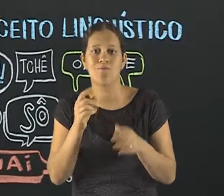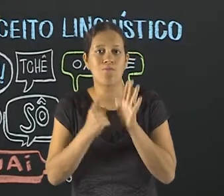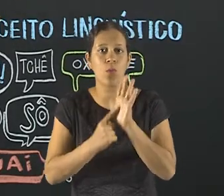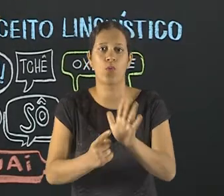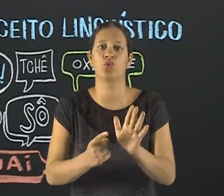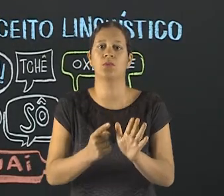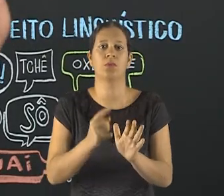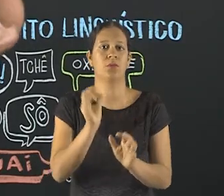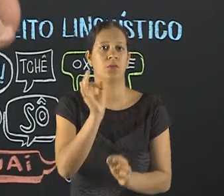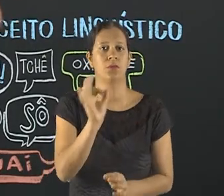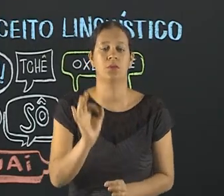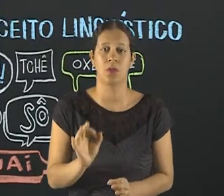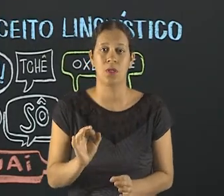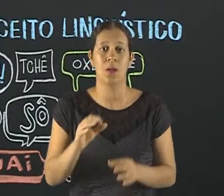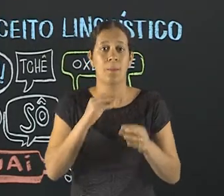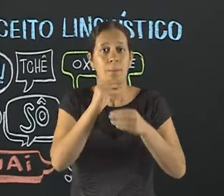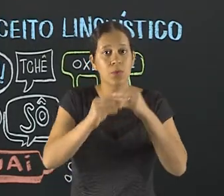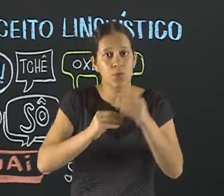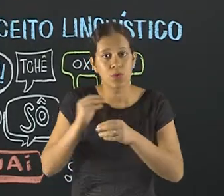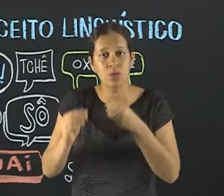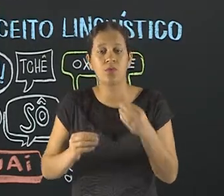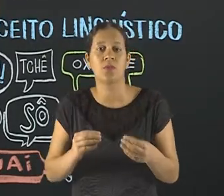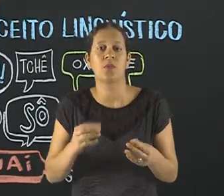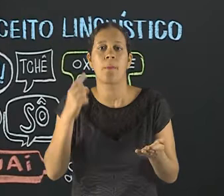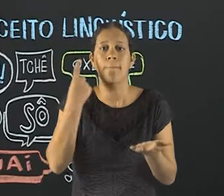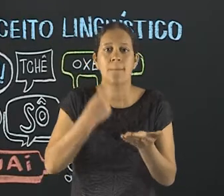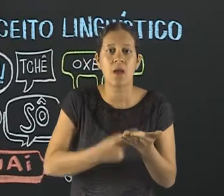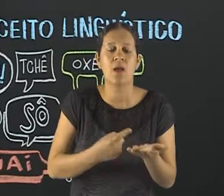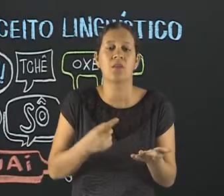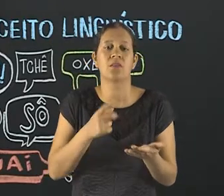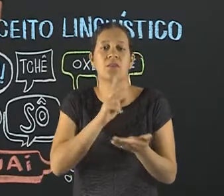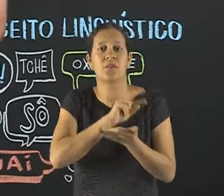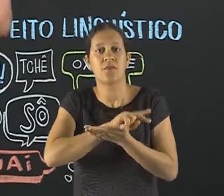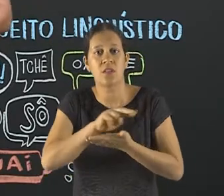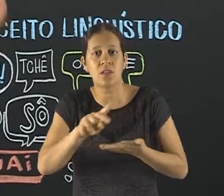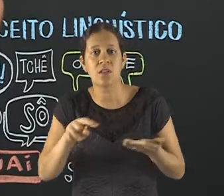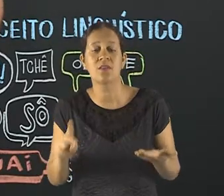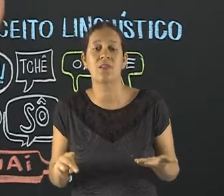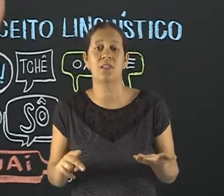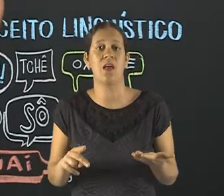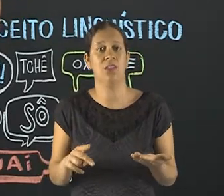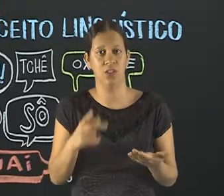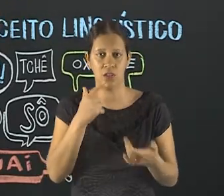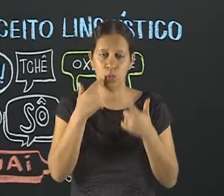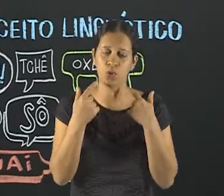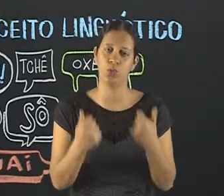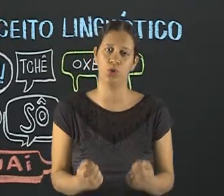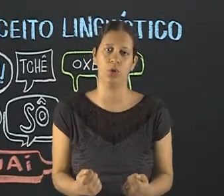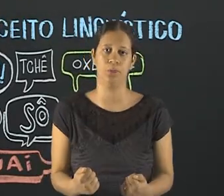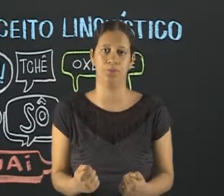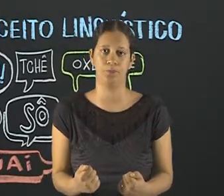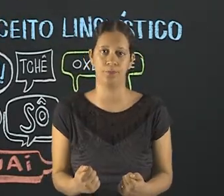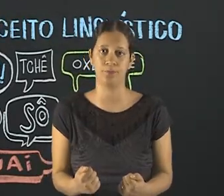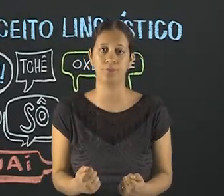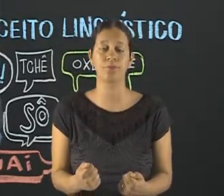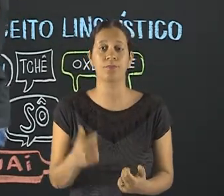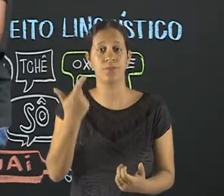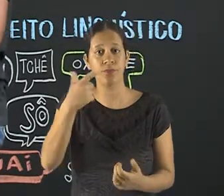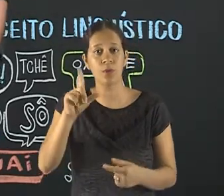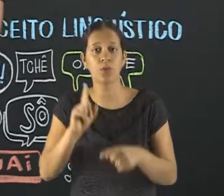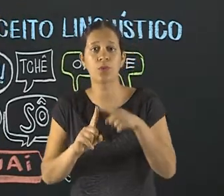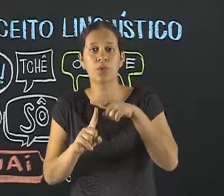tão evidentes, tão específicas. Essa mistura também marca a variedade. Não esquece que o assunto é esse, variedades linguísticas.